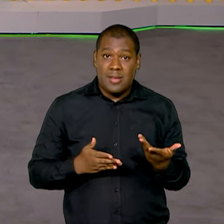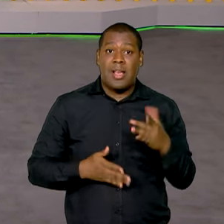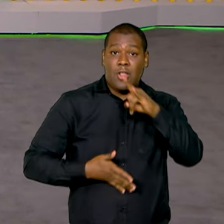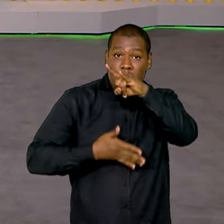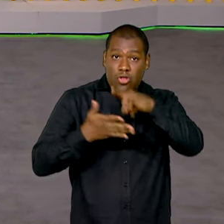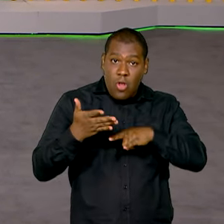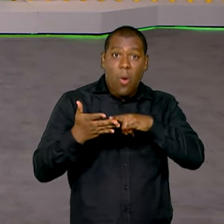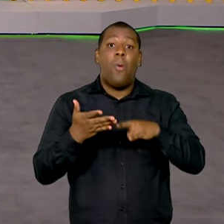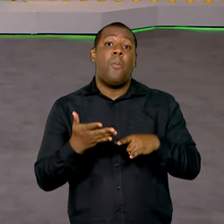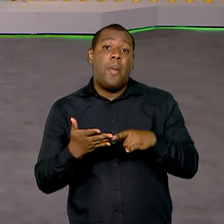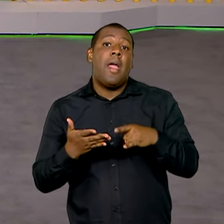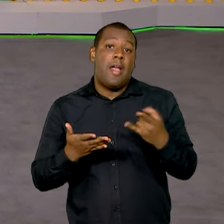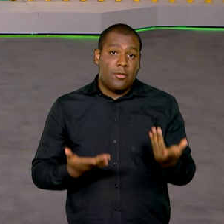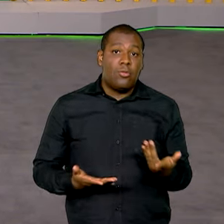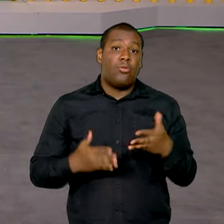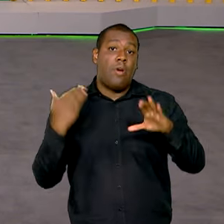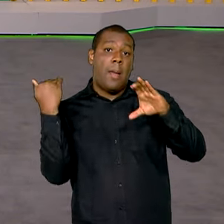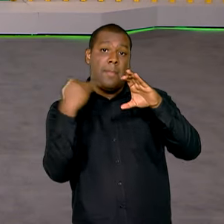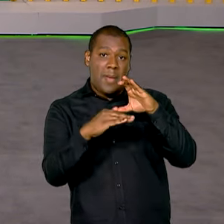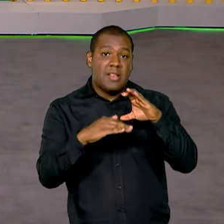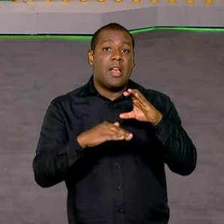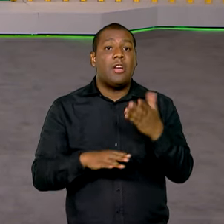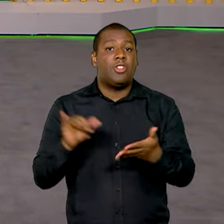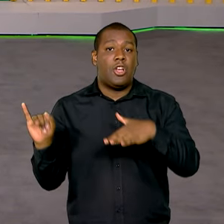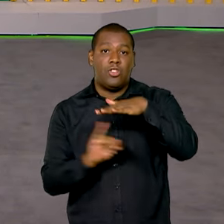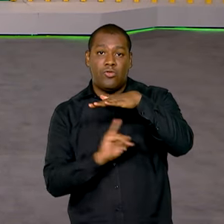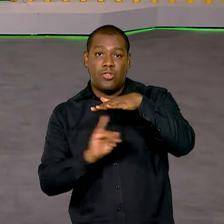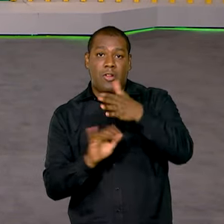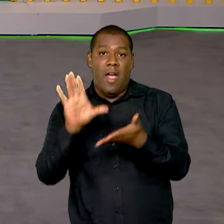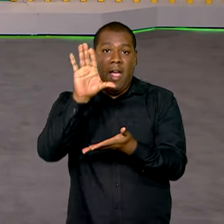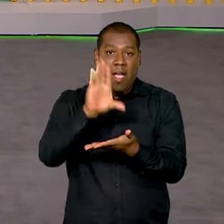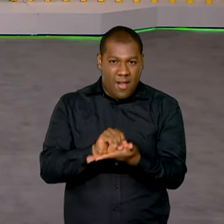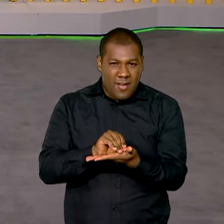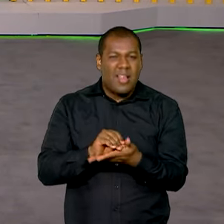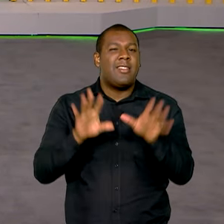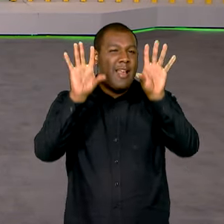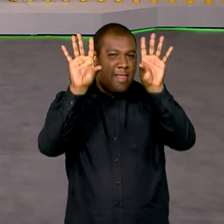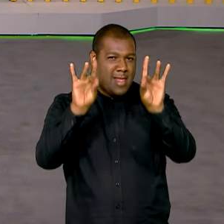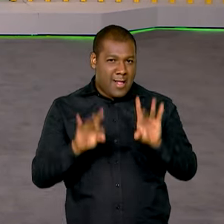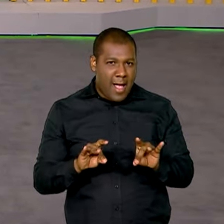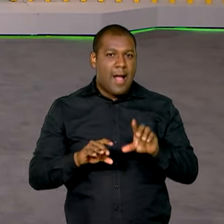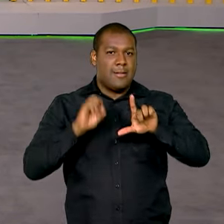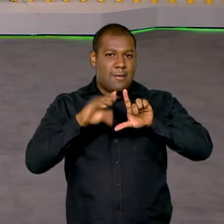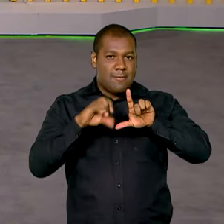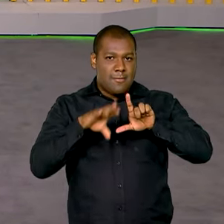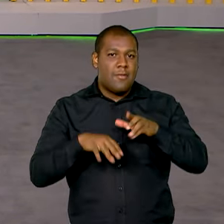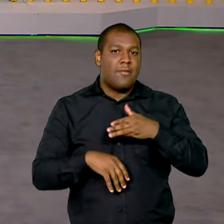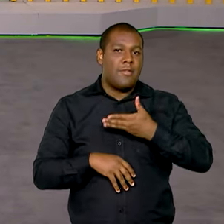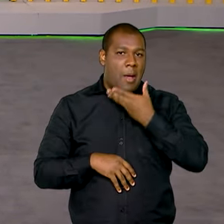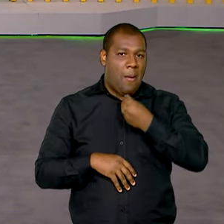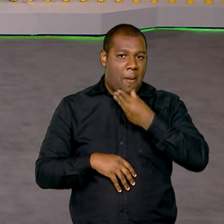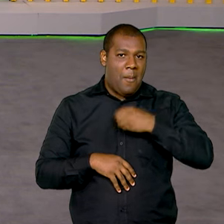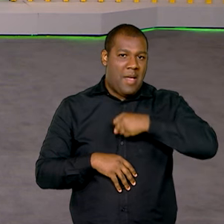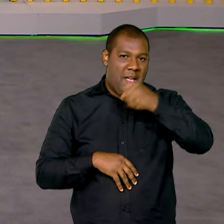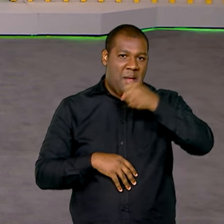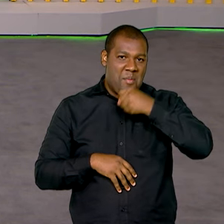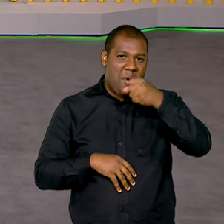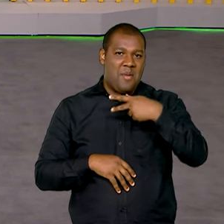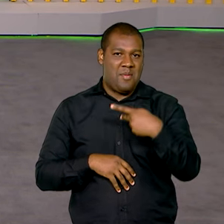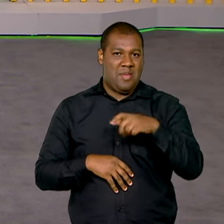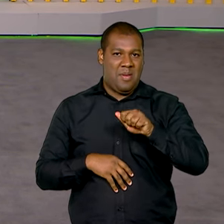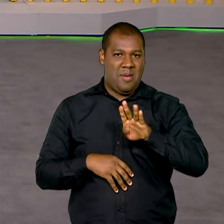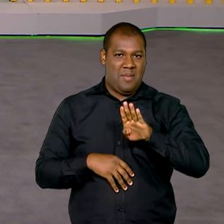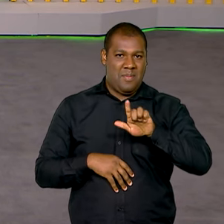podem ser enviadas para a Receita Federal. E quem tem os detalhes ao vivo é o repórter Pablo Mundim. Olá,